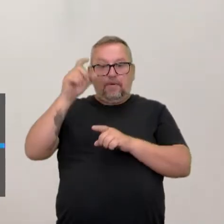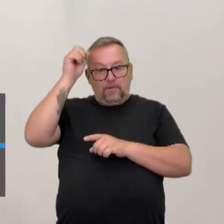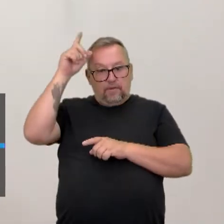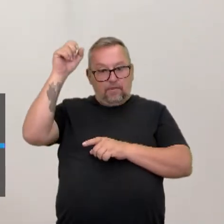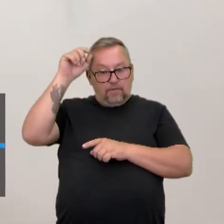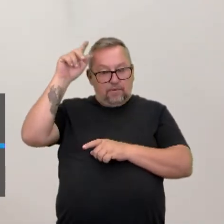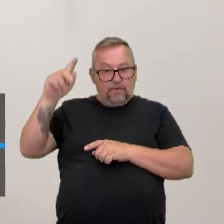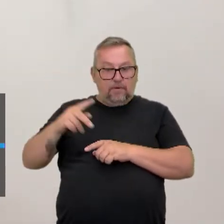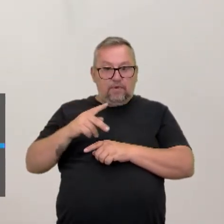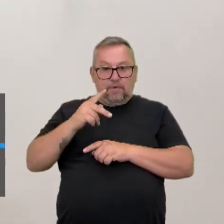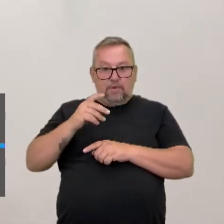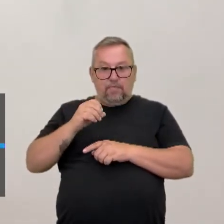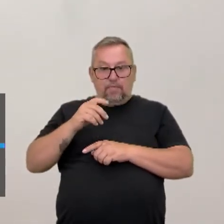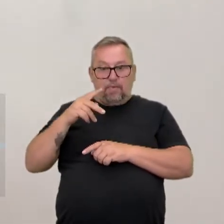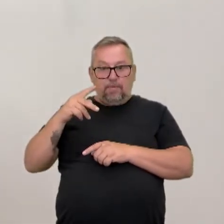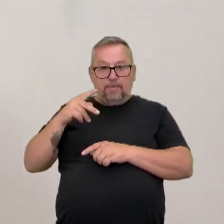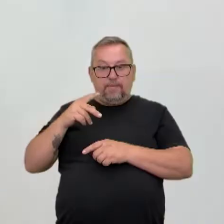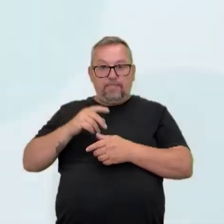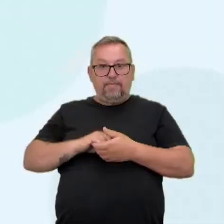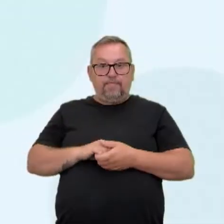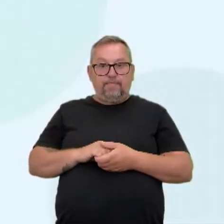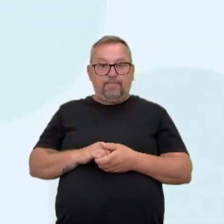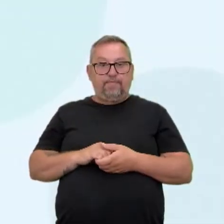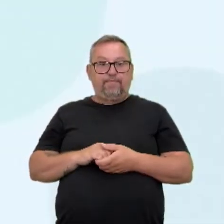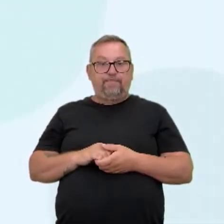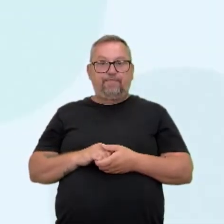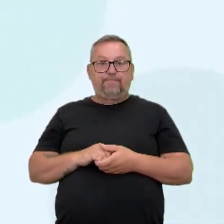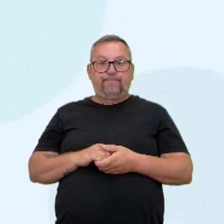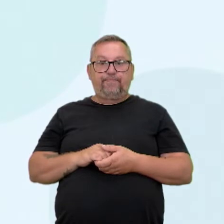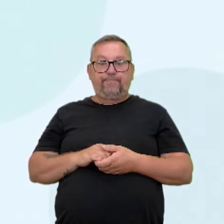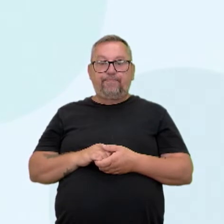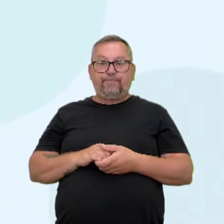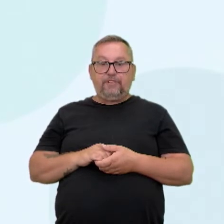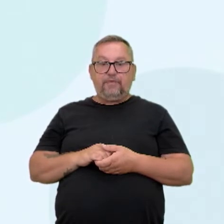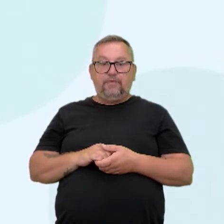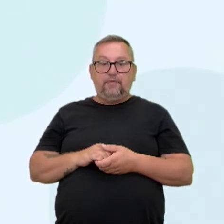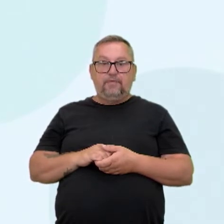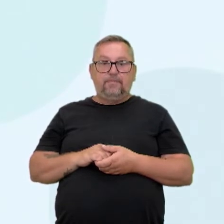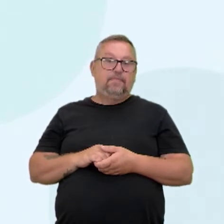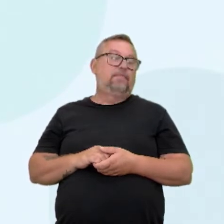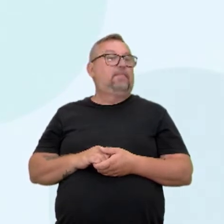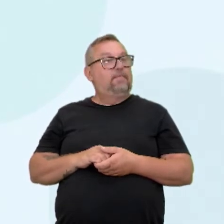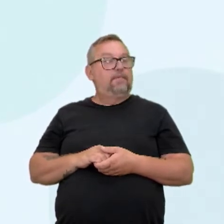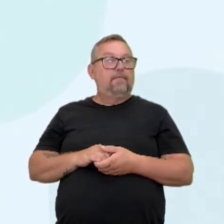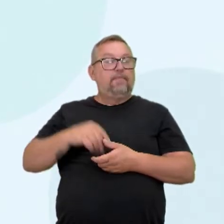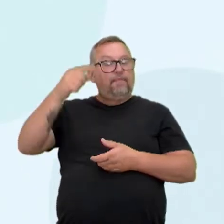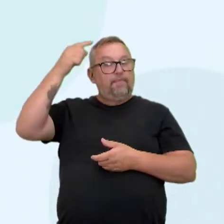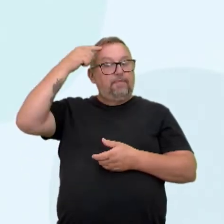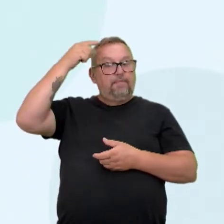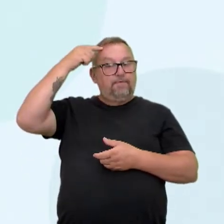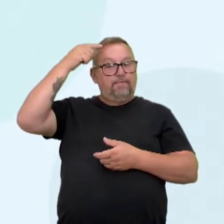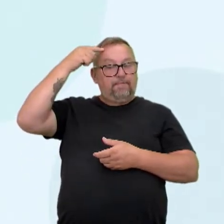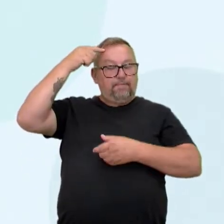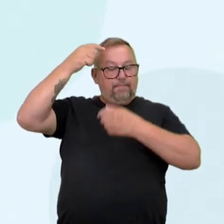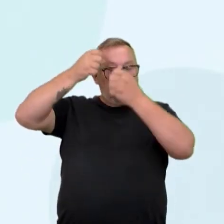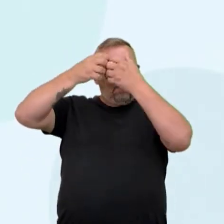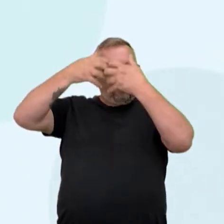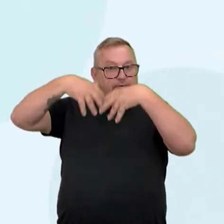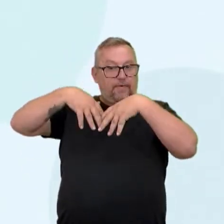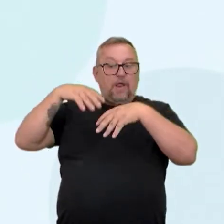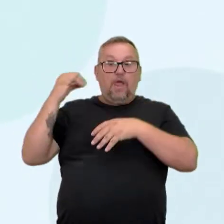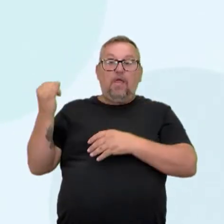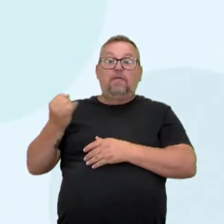pop. E olha lá, tá no LED. Coloca no LED. O mapa mental, ele é super